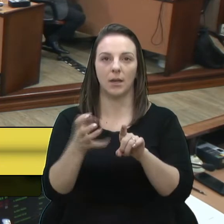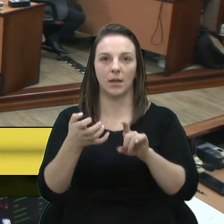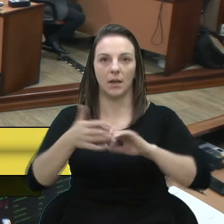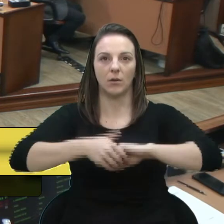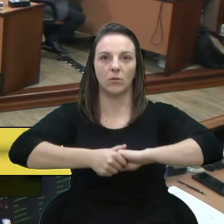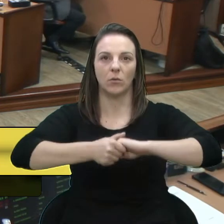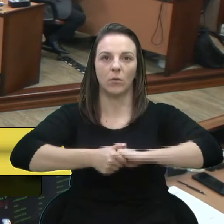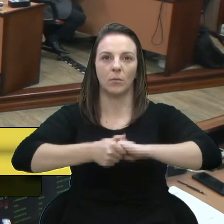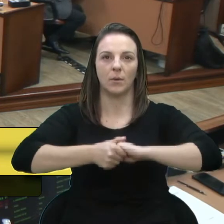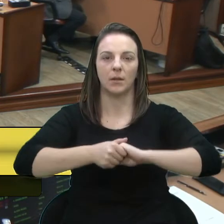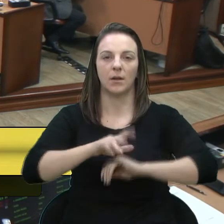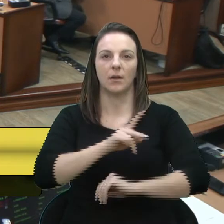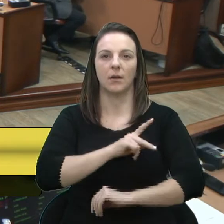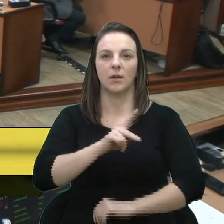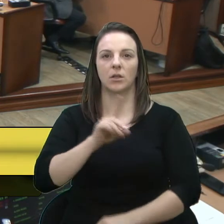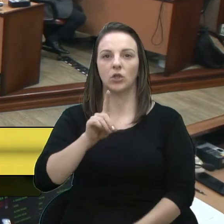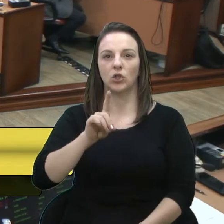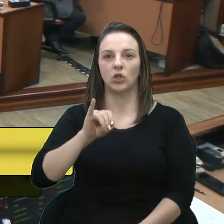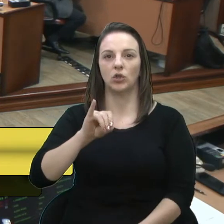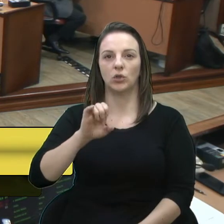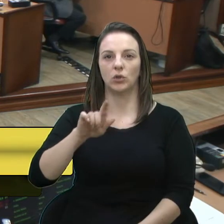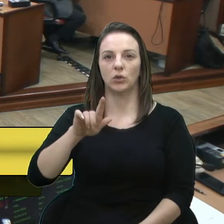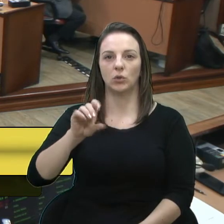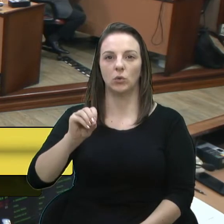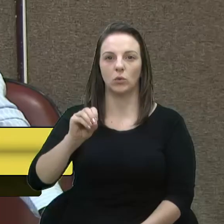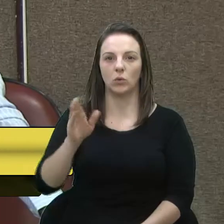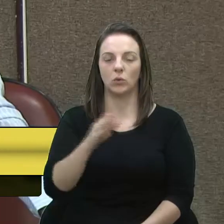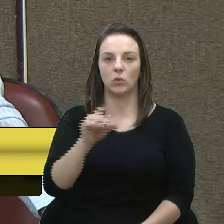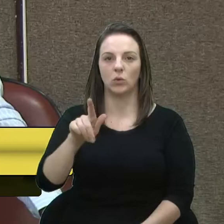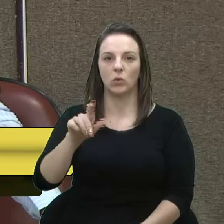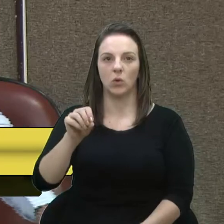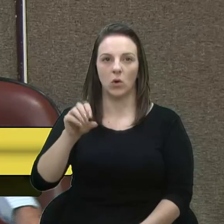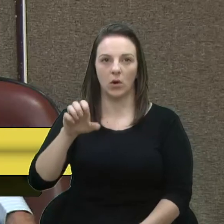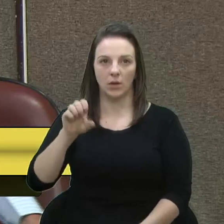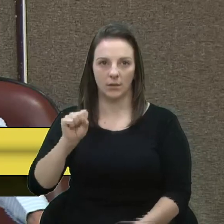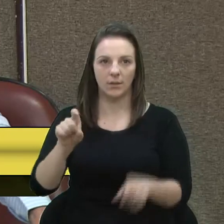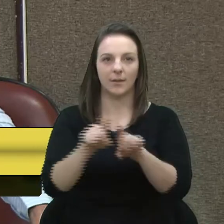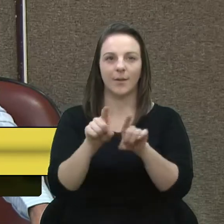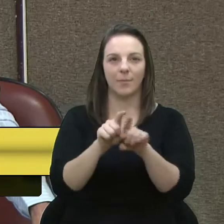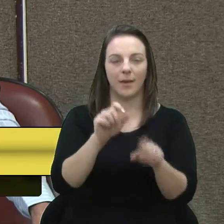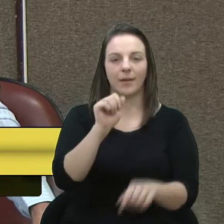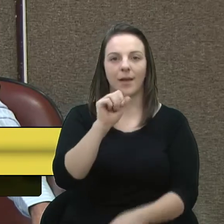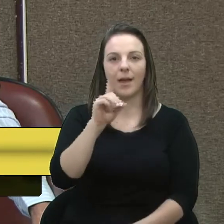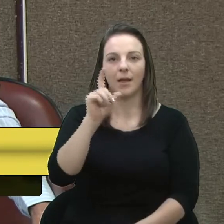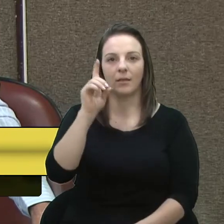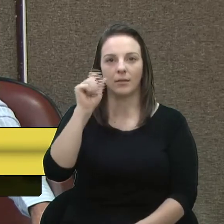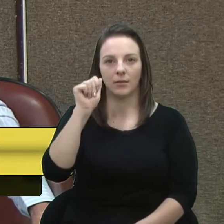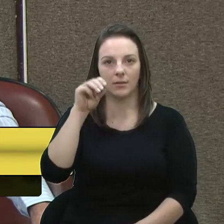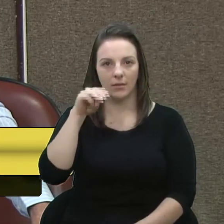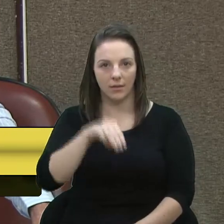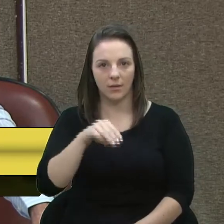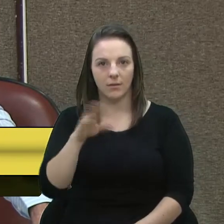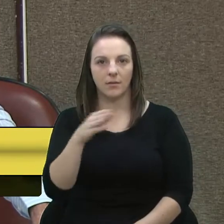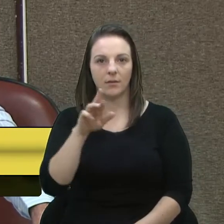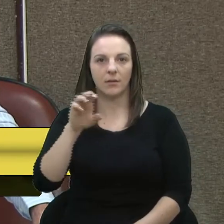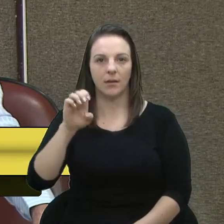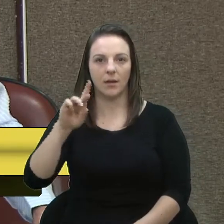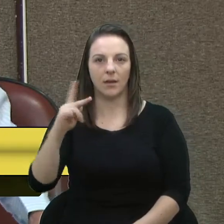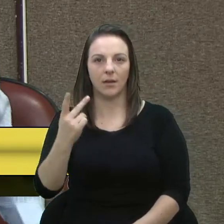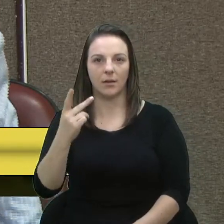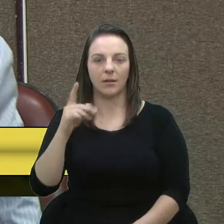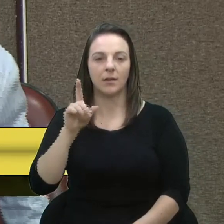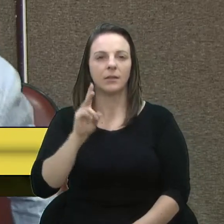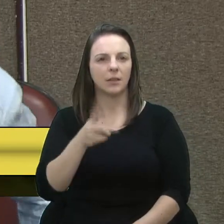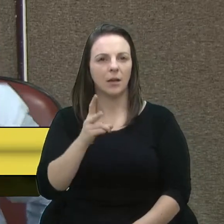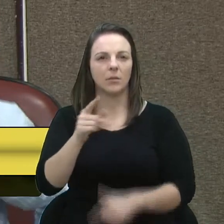Góes e o colaborador Adam Reck, que estão sempre trabalhando pela comunidade do bairro Mariani. Obrigado.